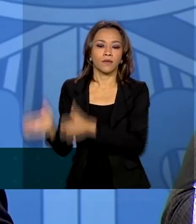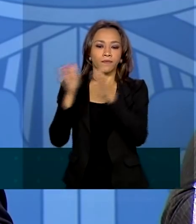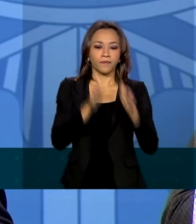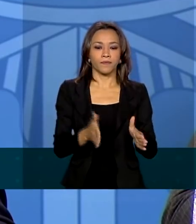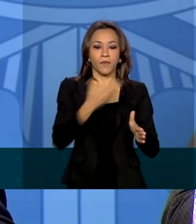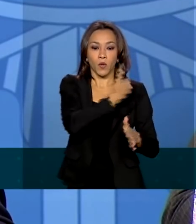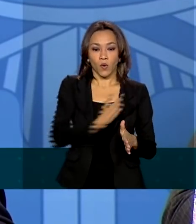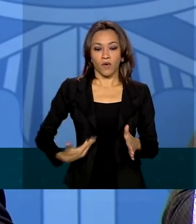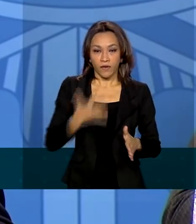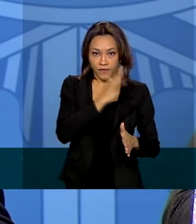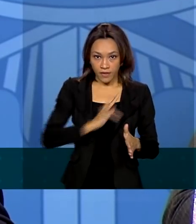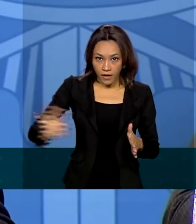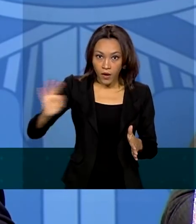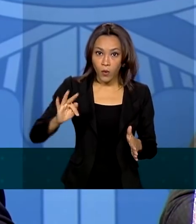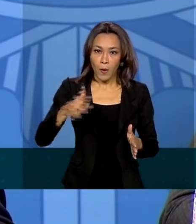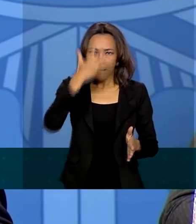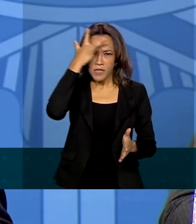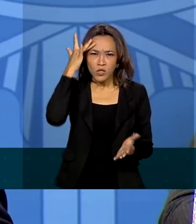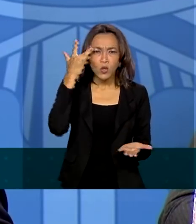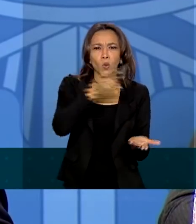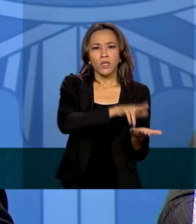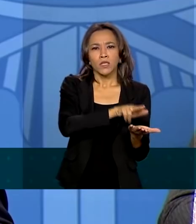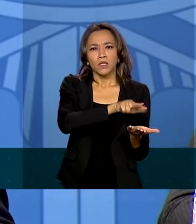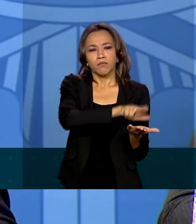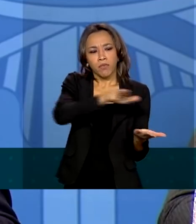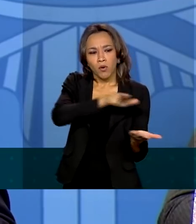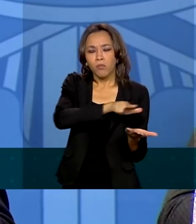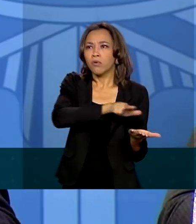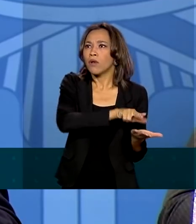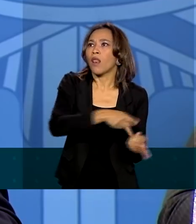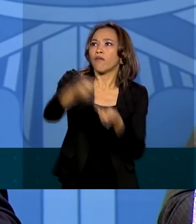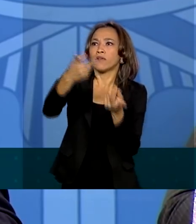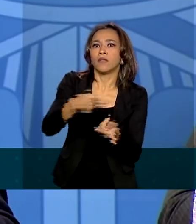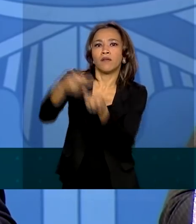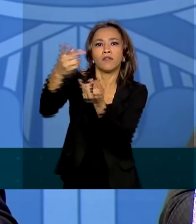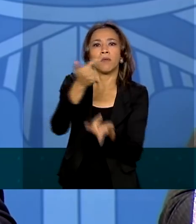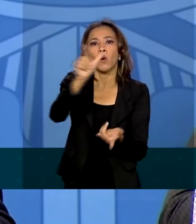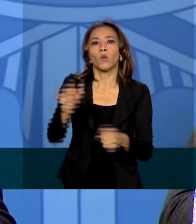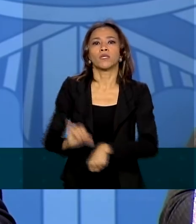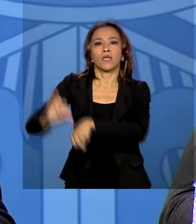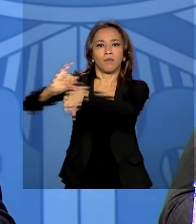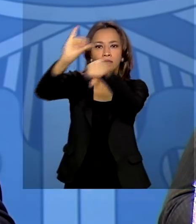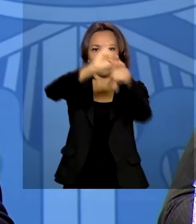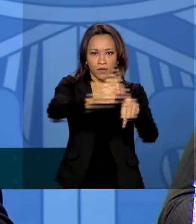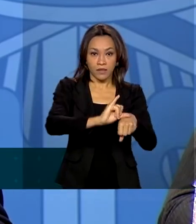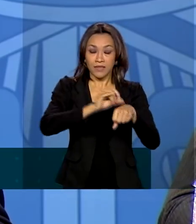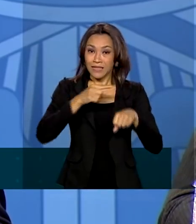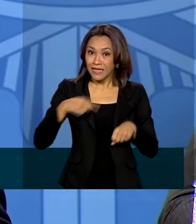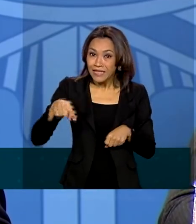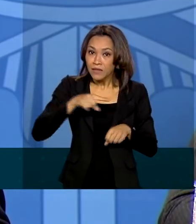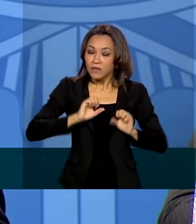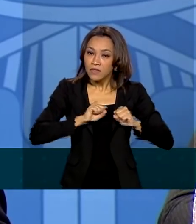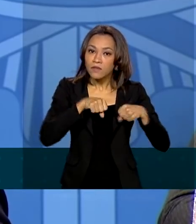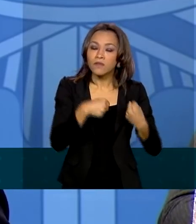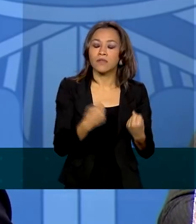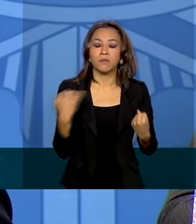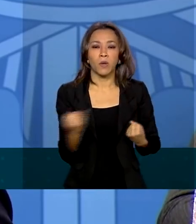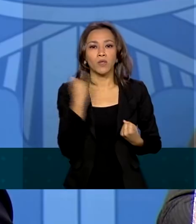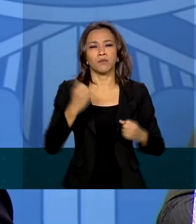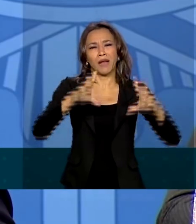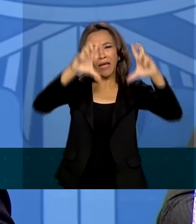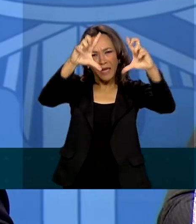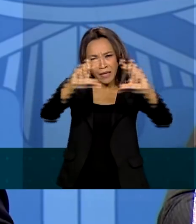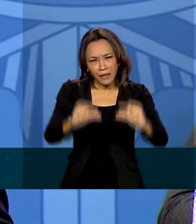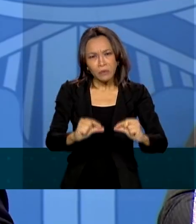trabalho de remoção de pacientes para outras capitais e todos esses esforços são importantes para a gente diminuir a